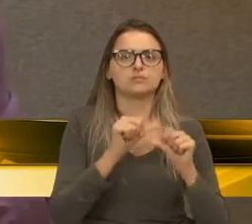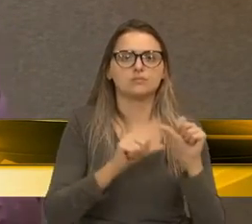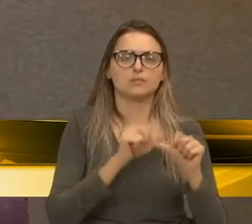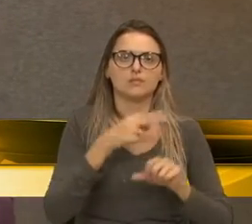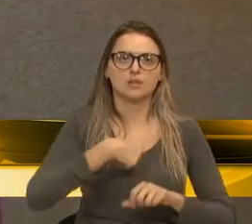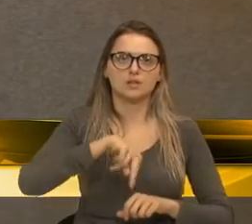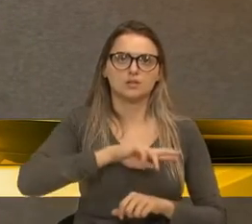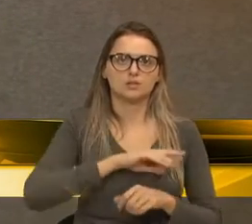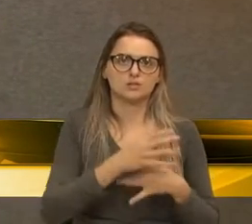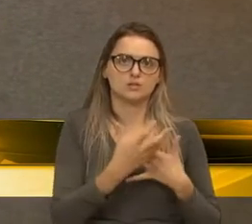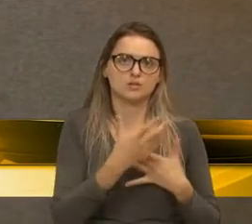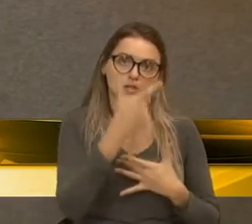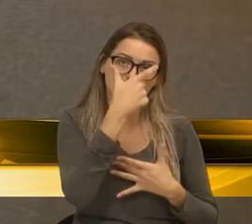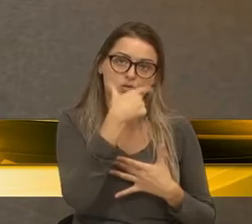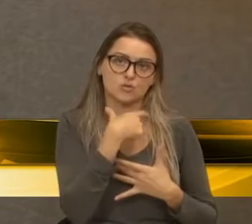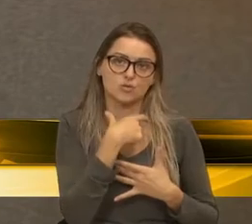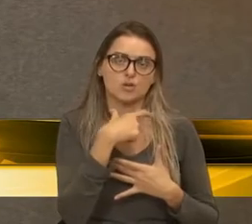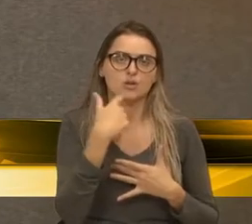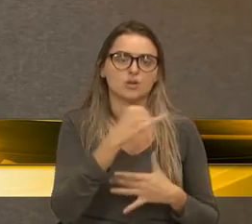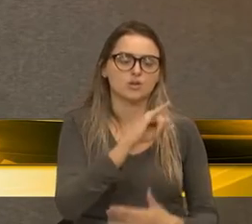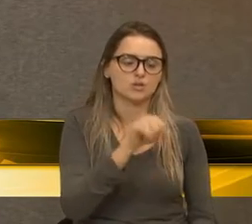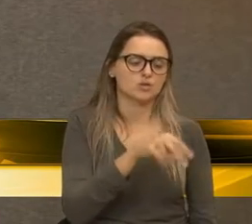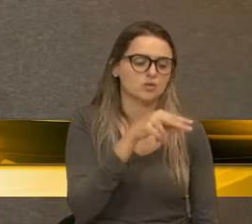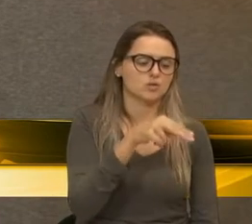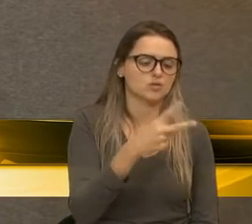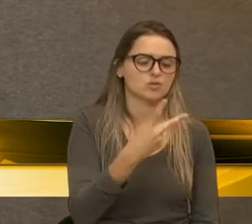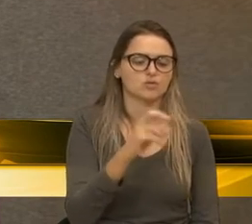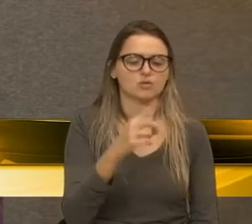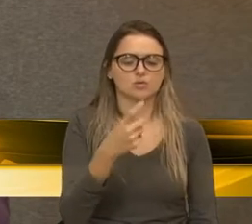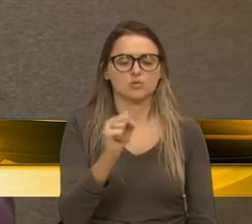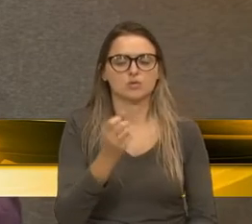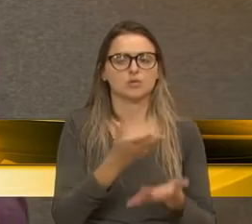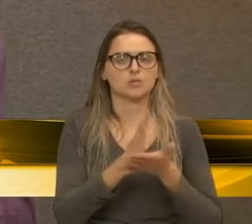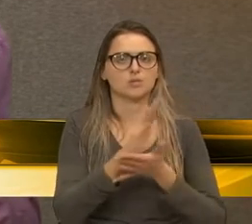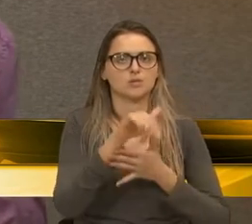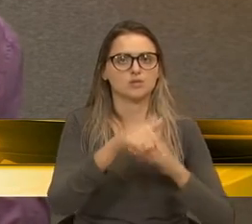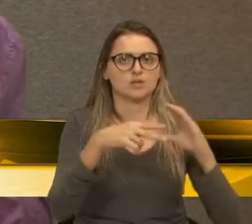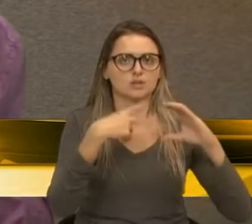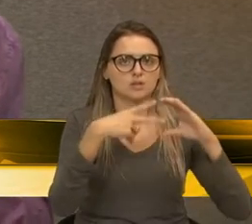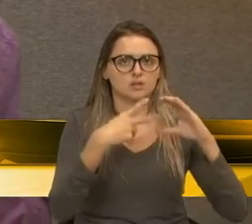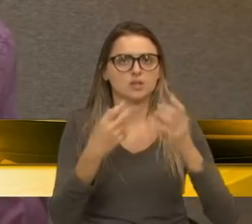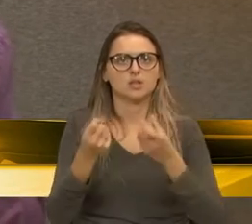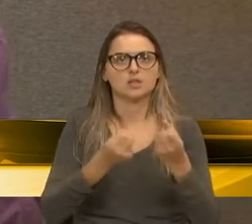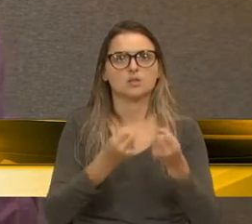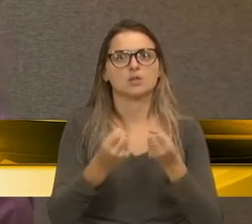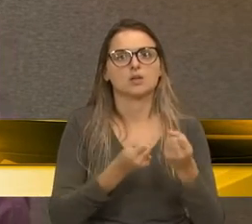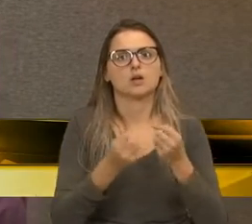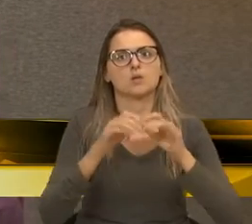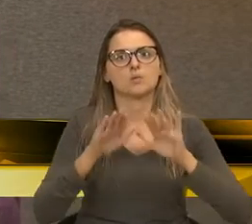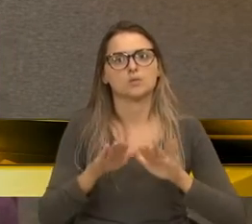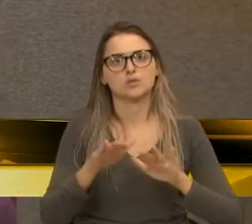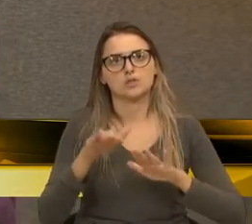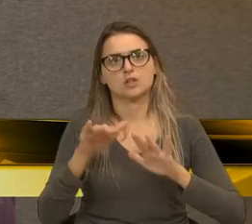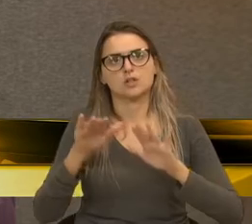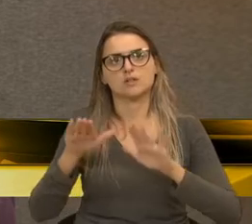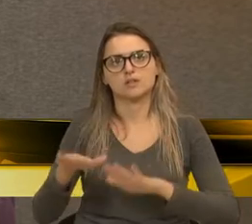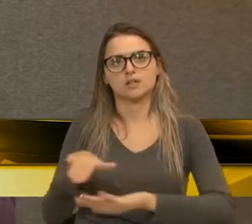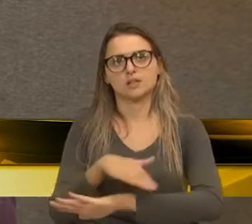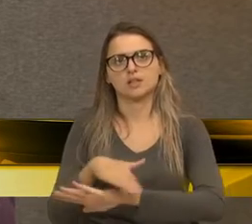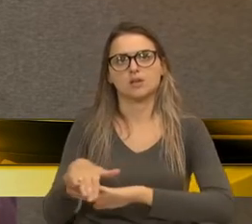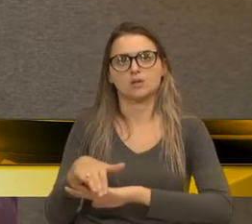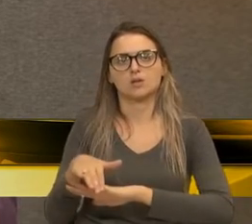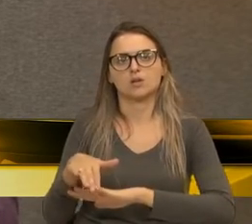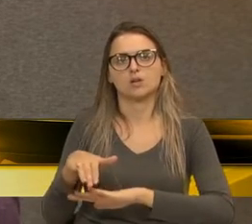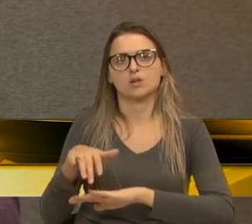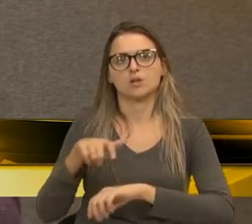achamos pertinente de junho de 2018, aprovada por esta casa, é que o veículo poderia ficar na via pública durante o